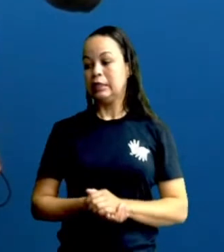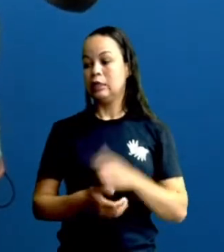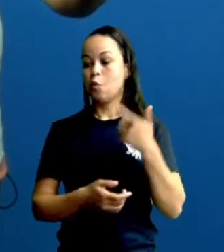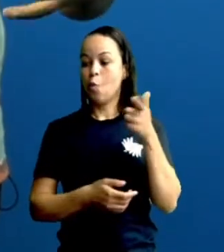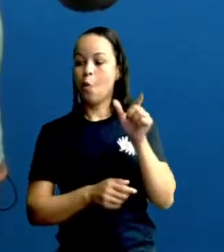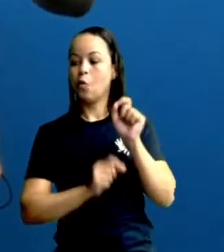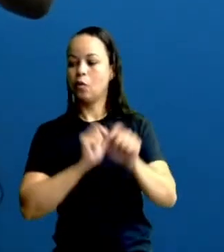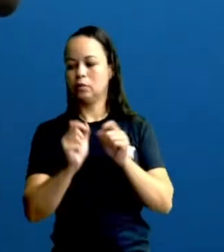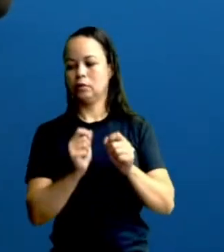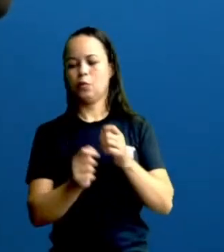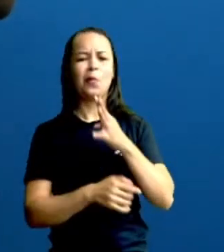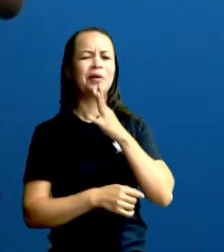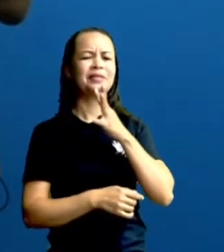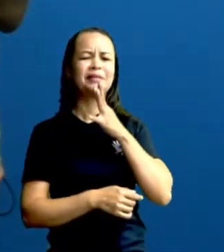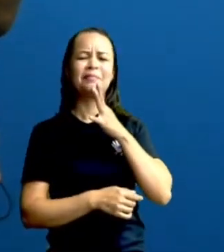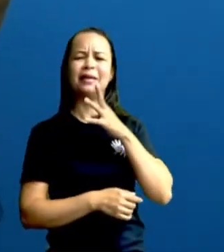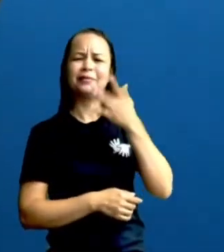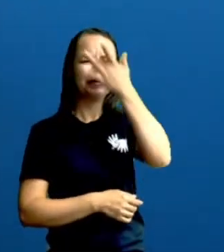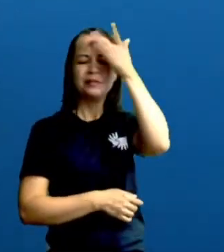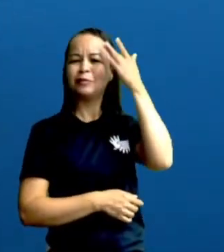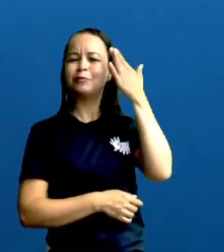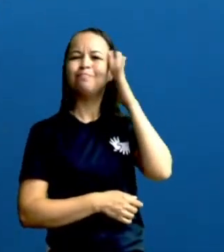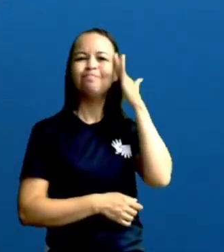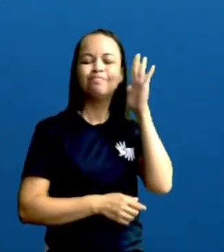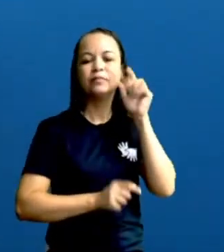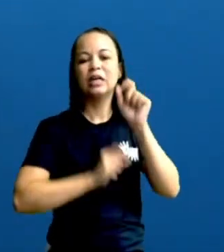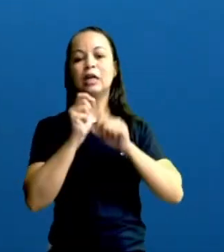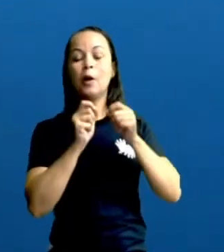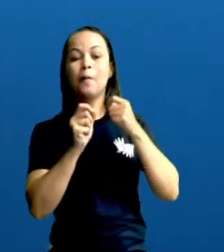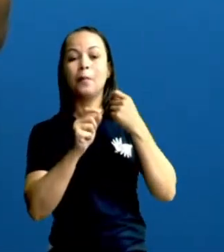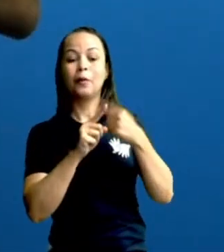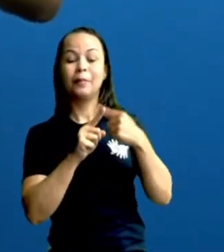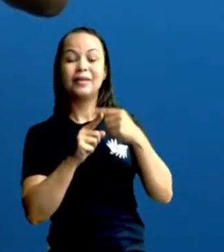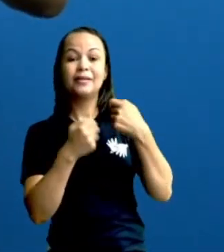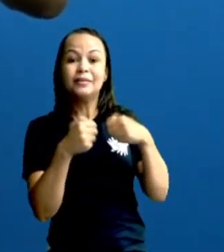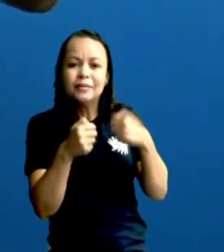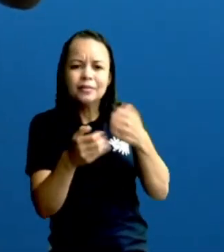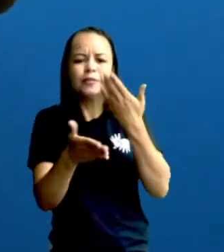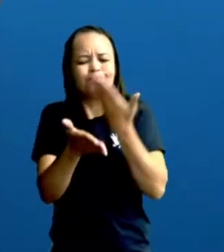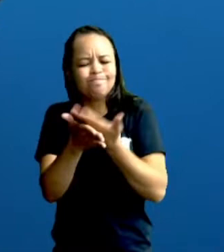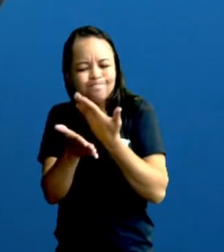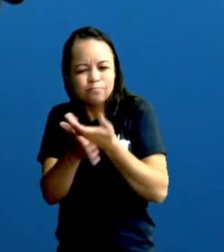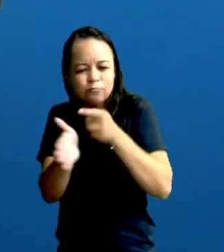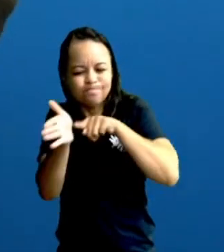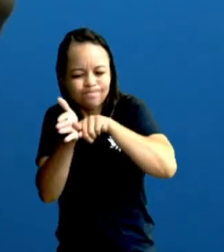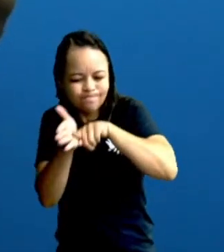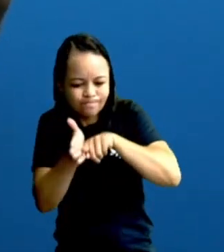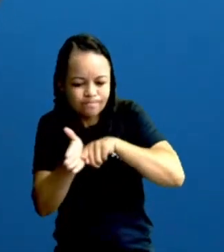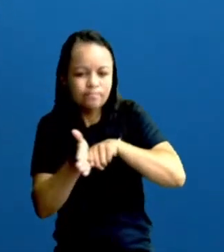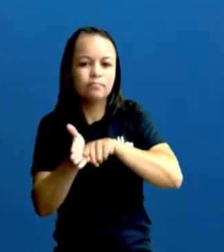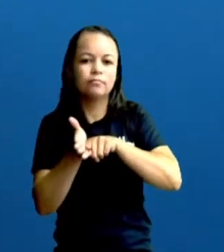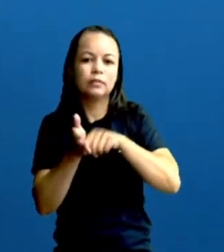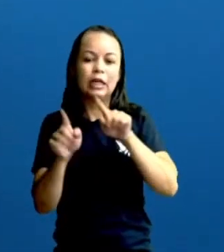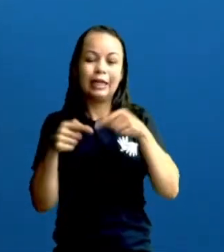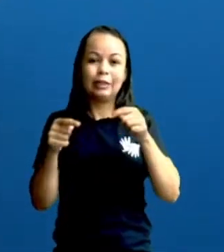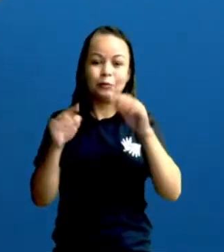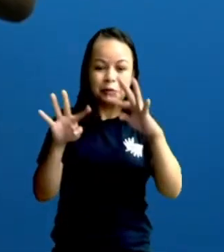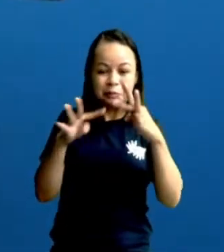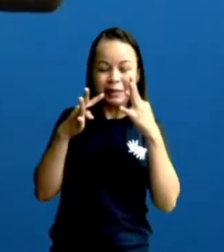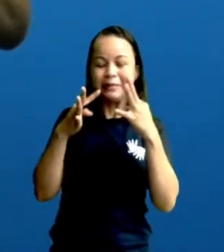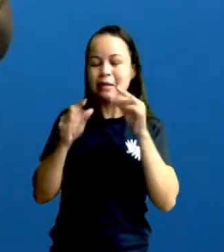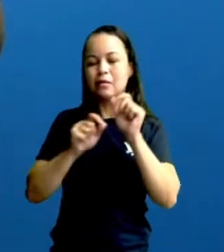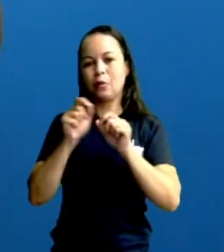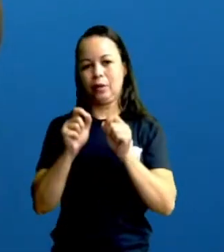tem que ser pesquisada, que tem que ser estudada, porque está sendo impactada e que muitas vezes não salta aos nossos olhos, não chama a atenção,